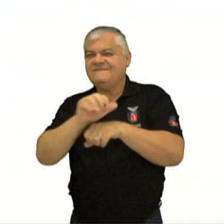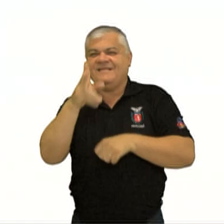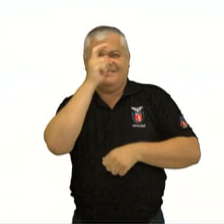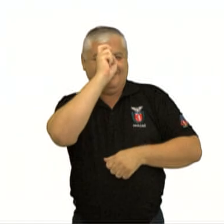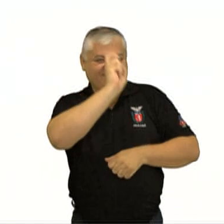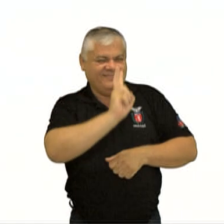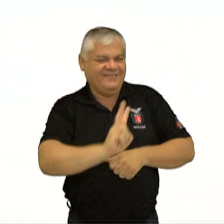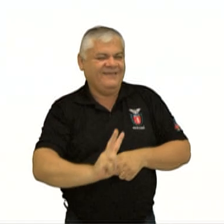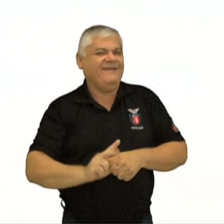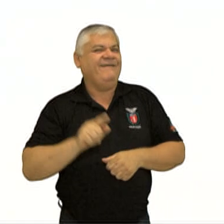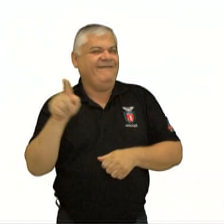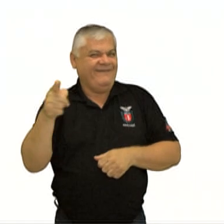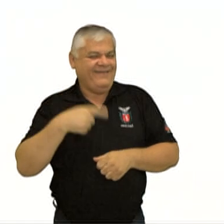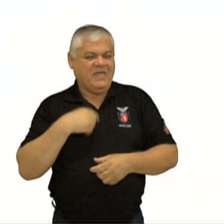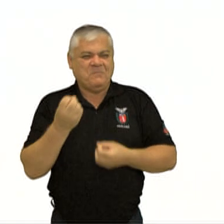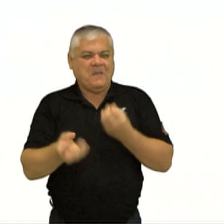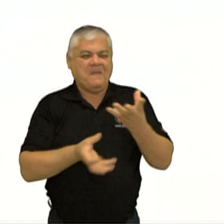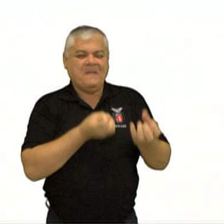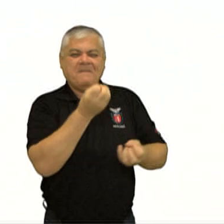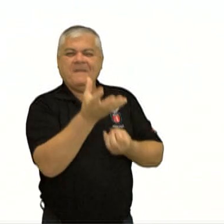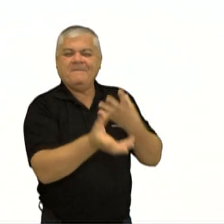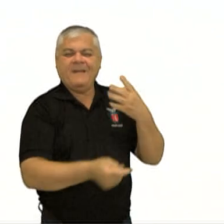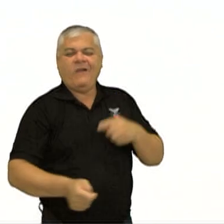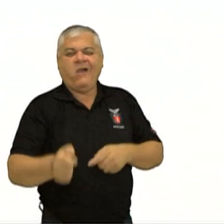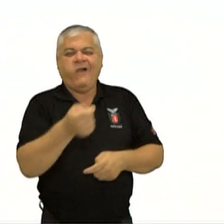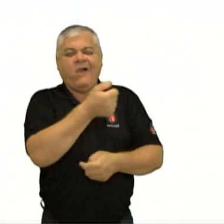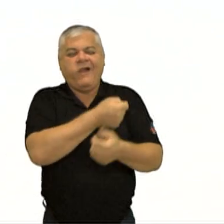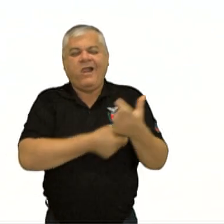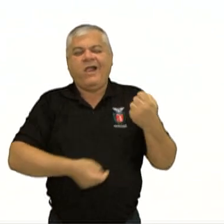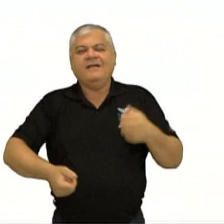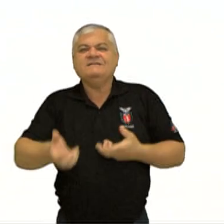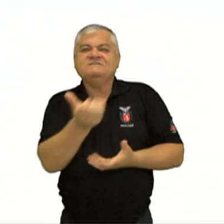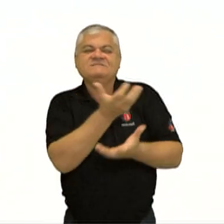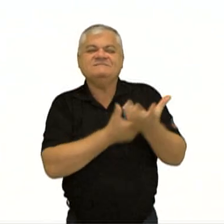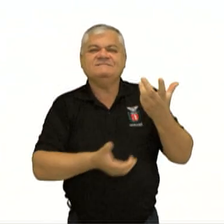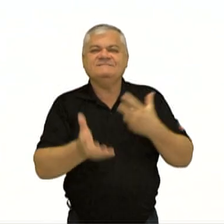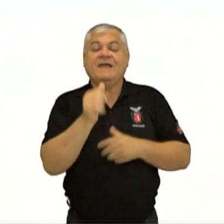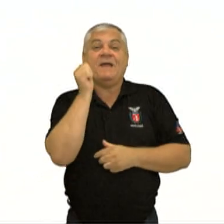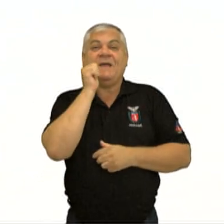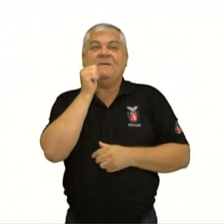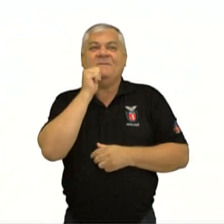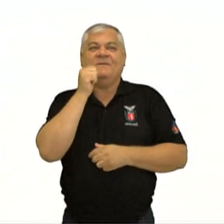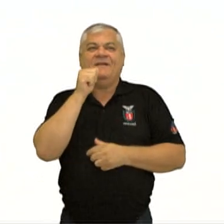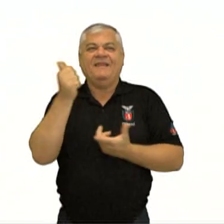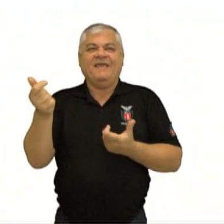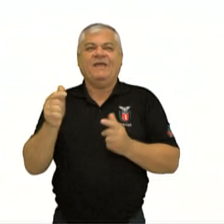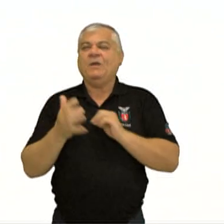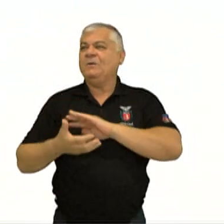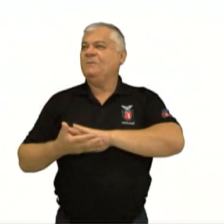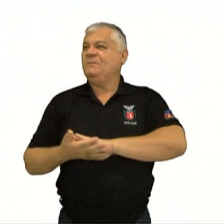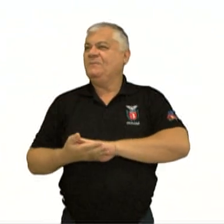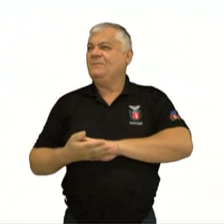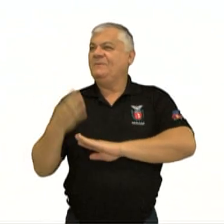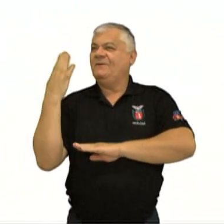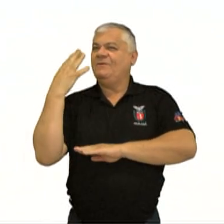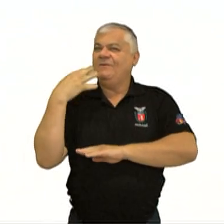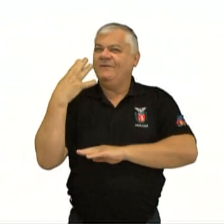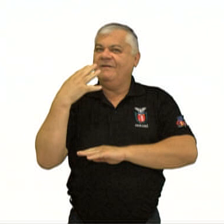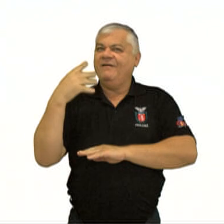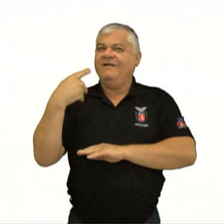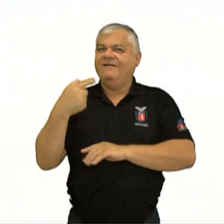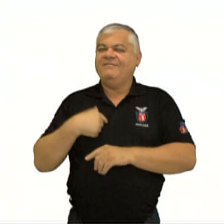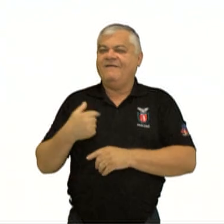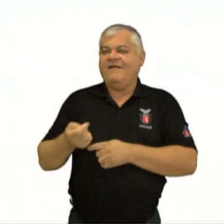ludibriar, né? Encantar a bela Colombina, né? Roubar o coração dela,